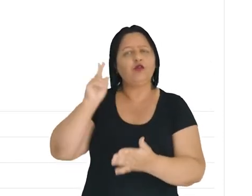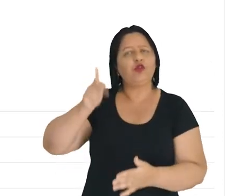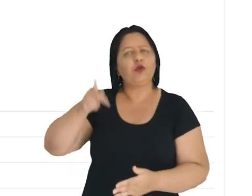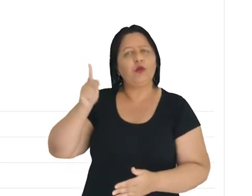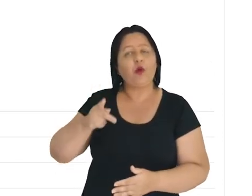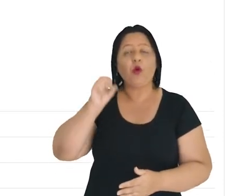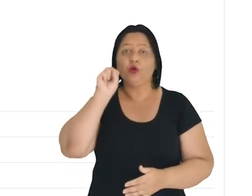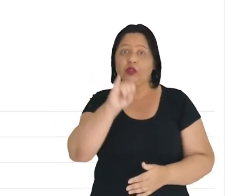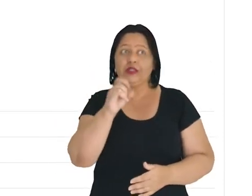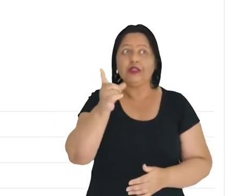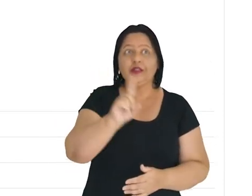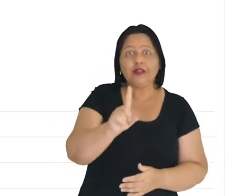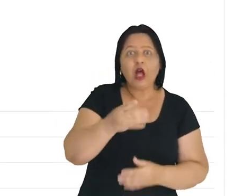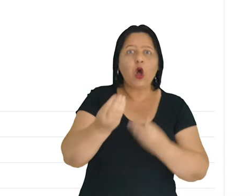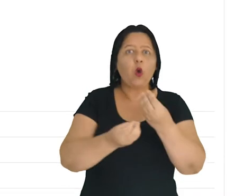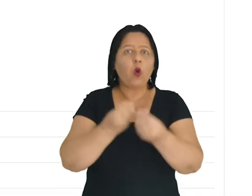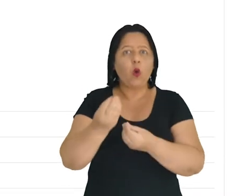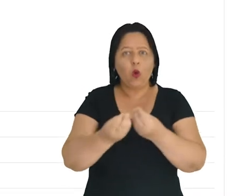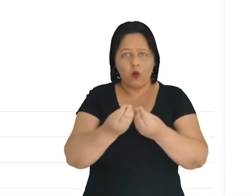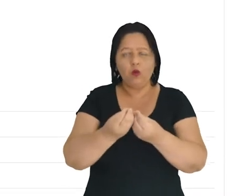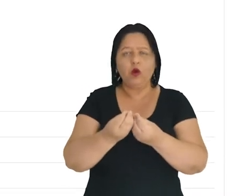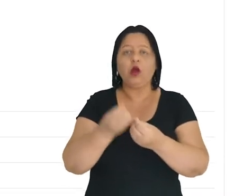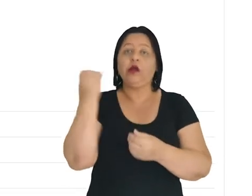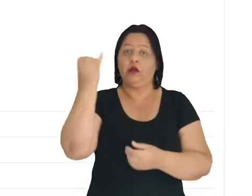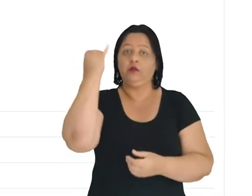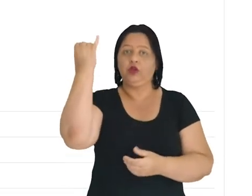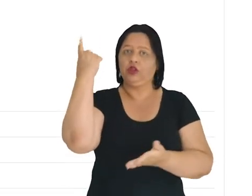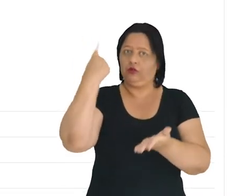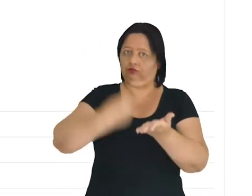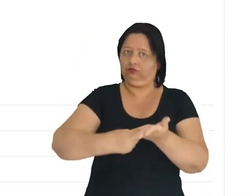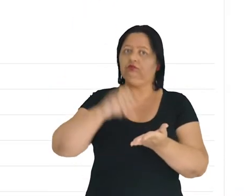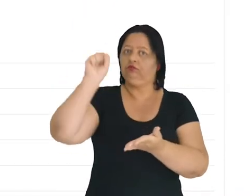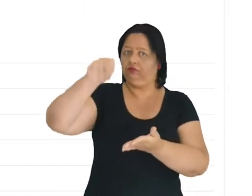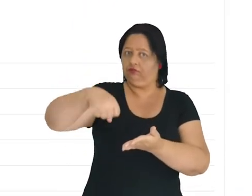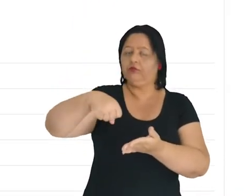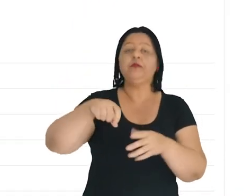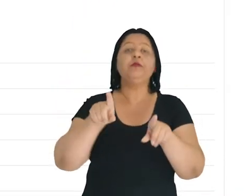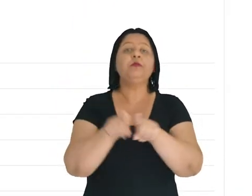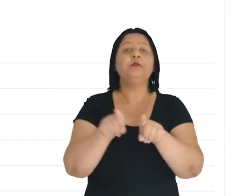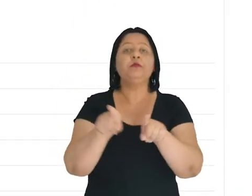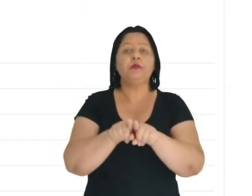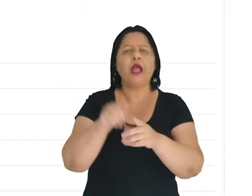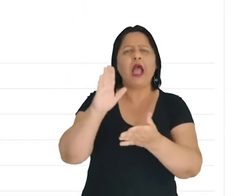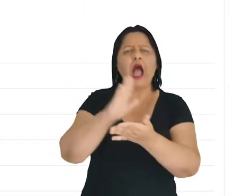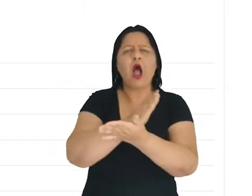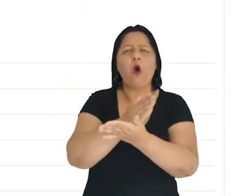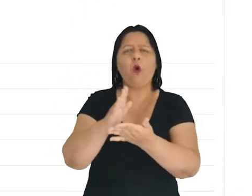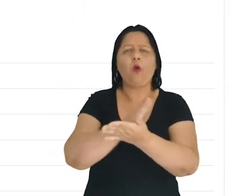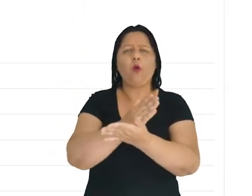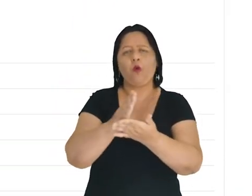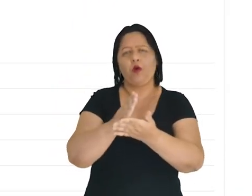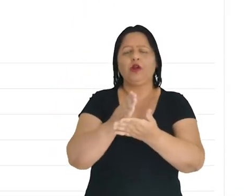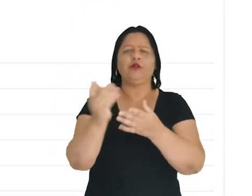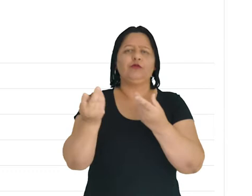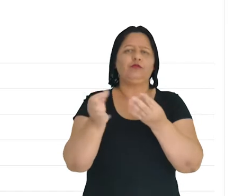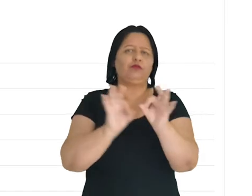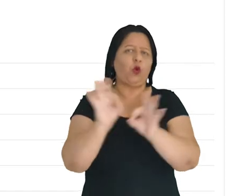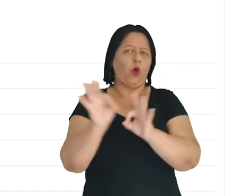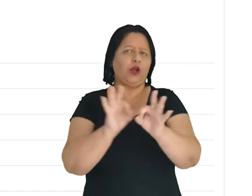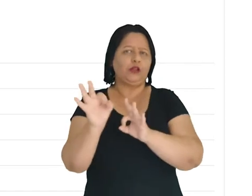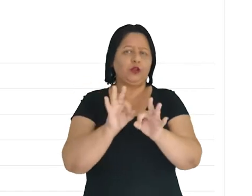notas para os estudantes ou não, é importante que esteja marcado que sim, e também algumas outras